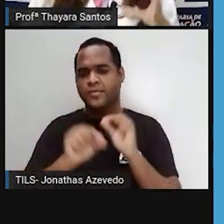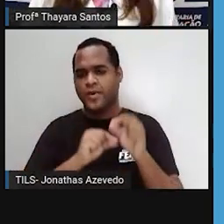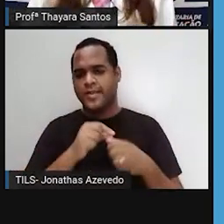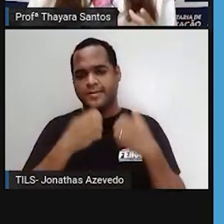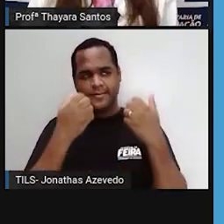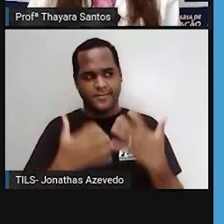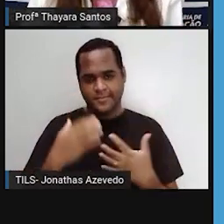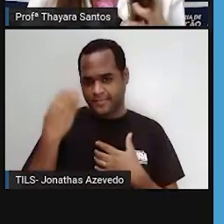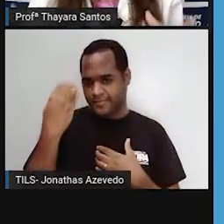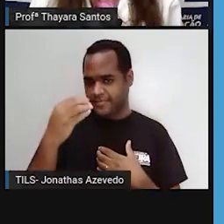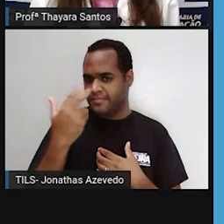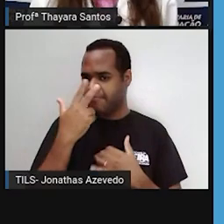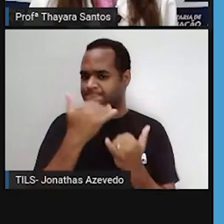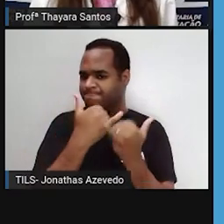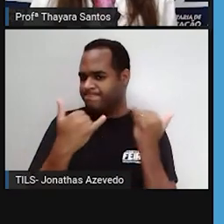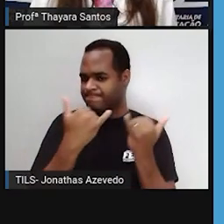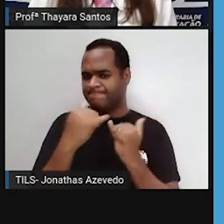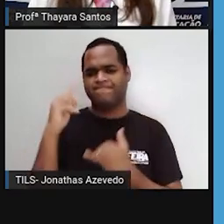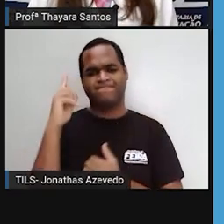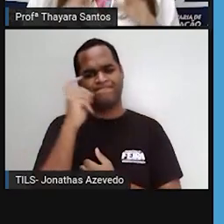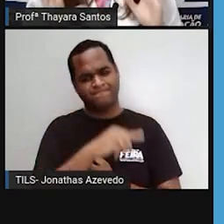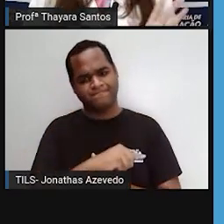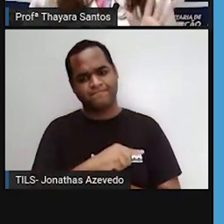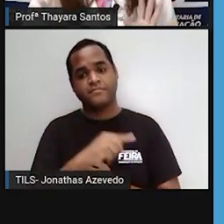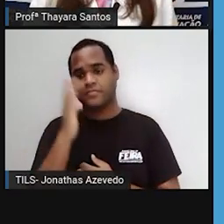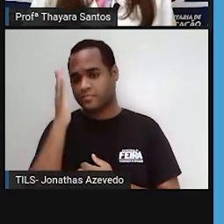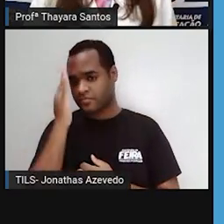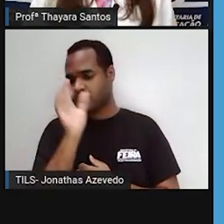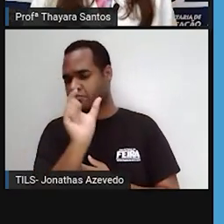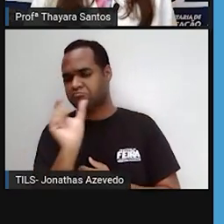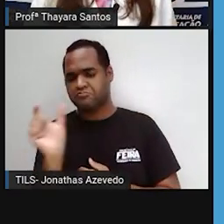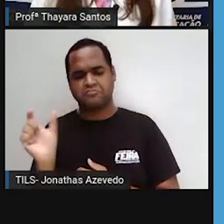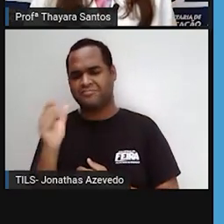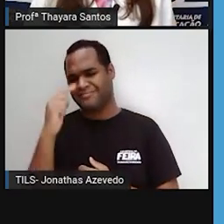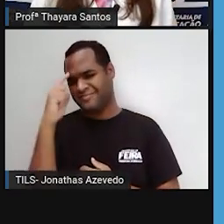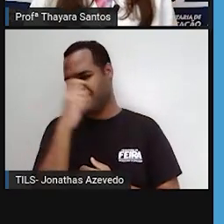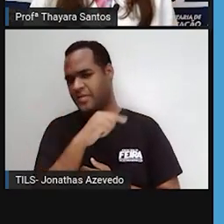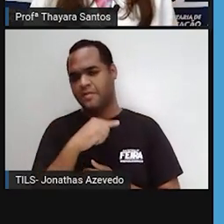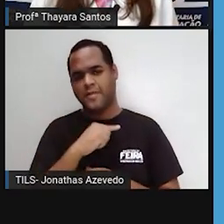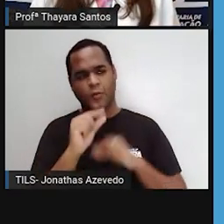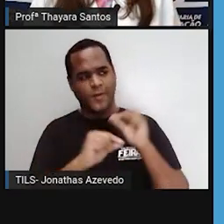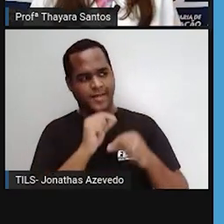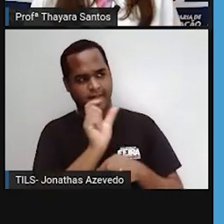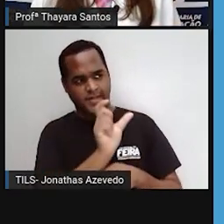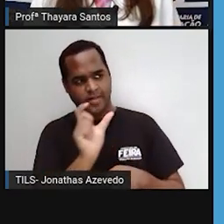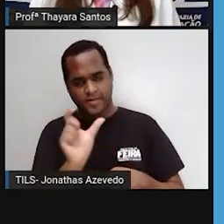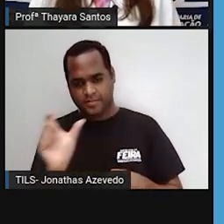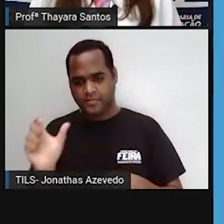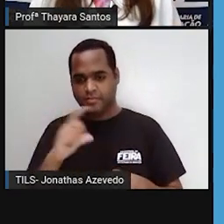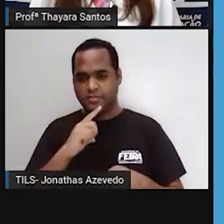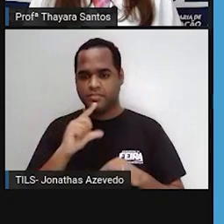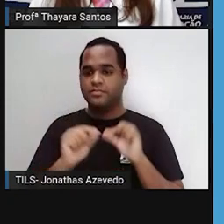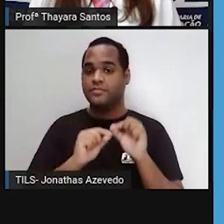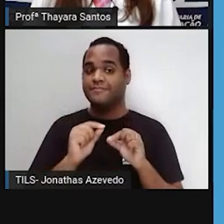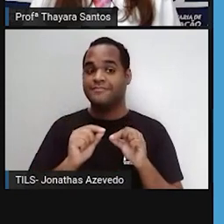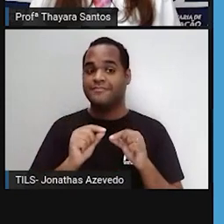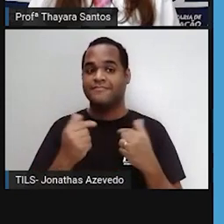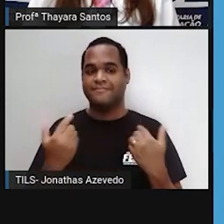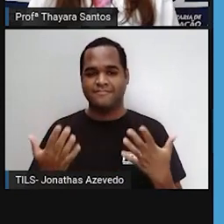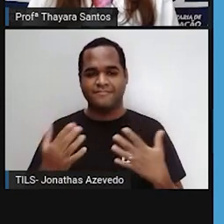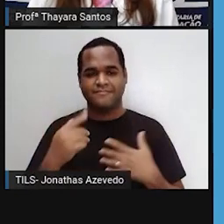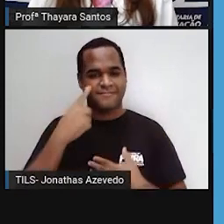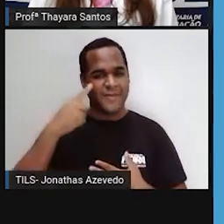Ciências, às vezes, parecem palavras tão difíceis, mas vocês vão entender direitinho o que é cada uma dessas coisas. Então,